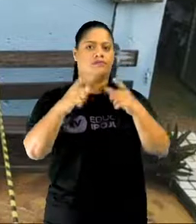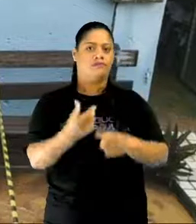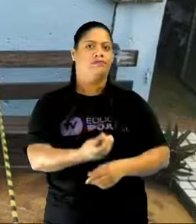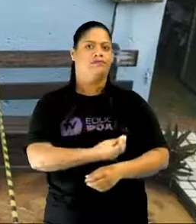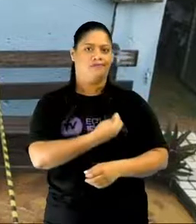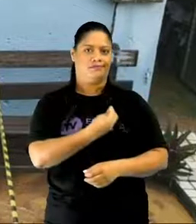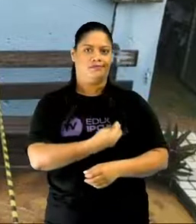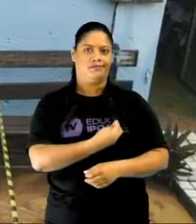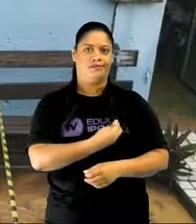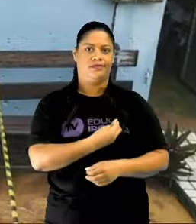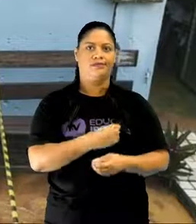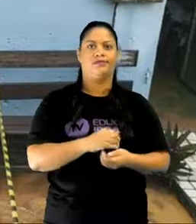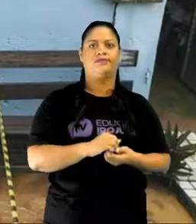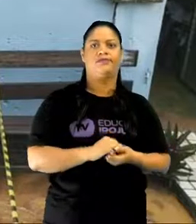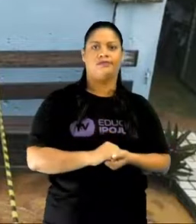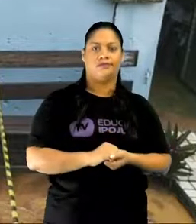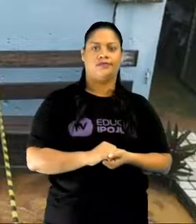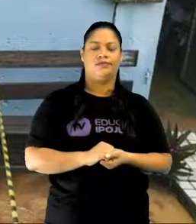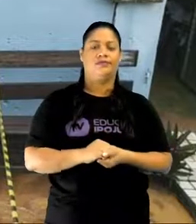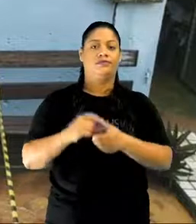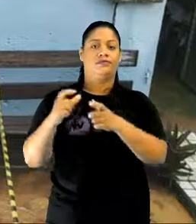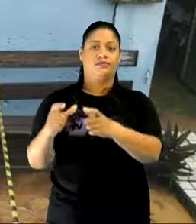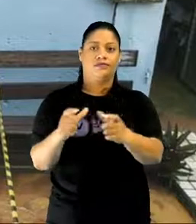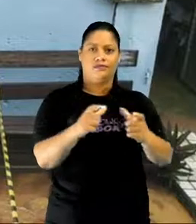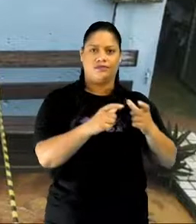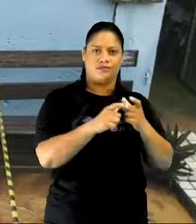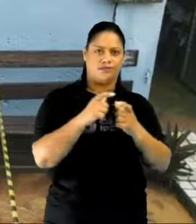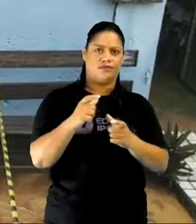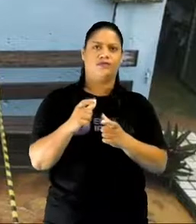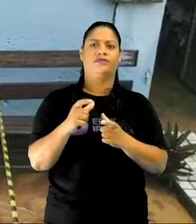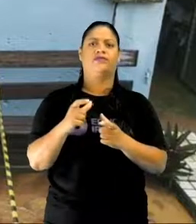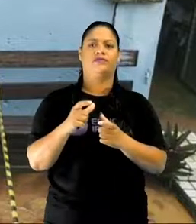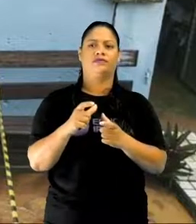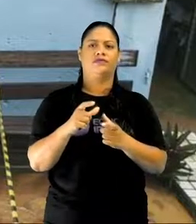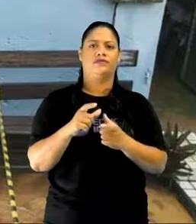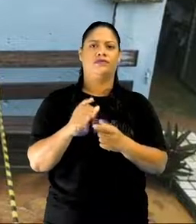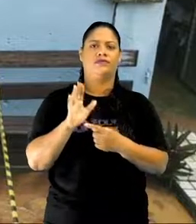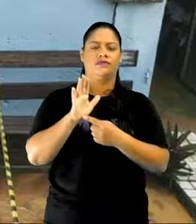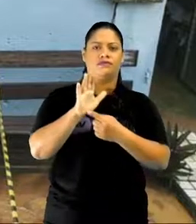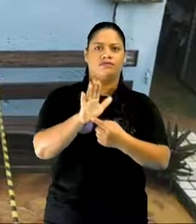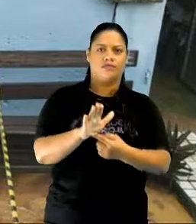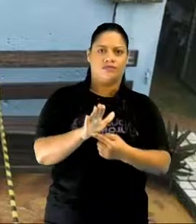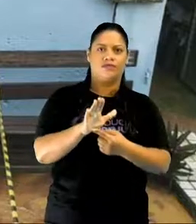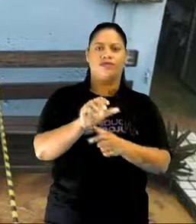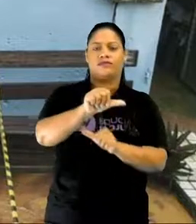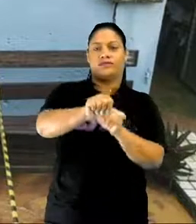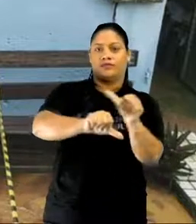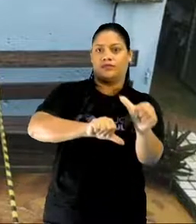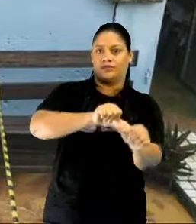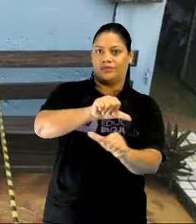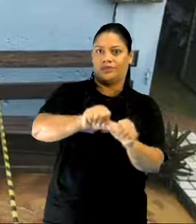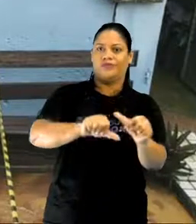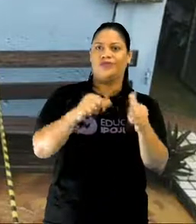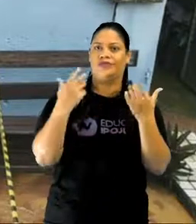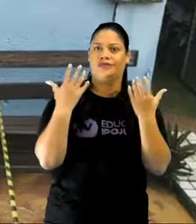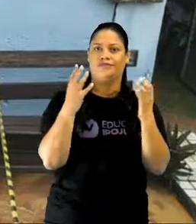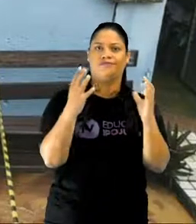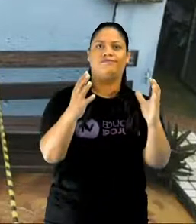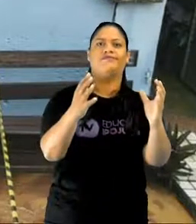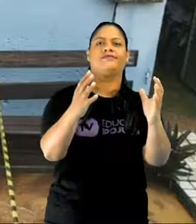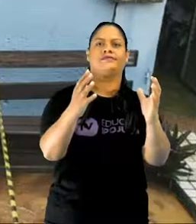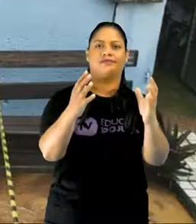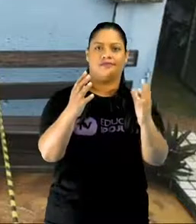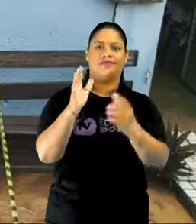serem habitadas. E nessas áreas, quando a gente corta a barreira, quando a gente tira a vegetação, ela fica exposta